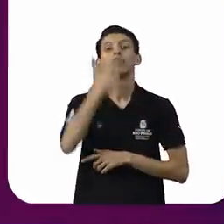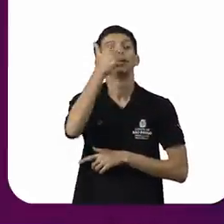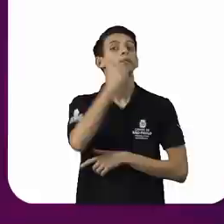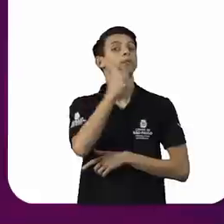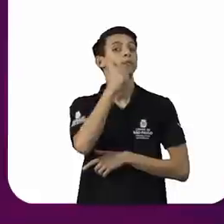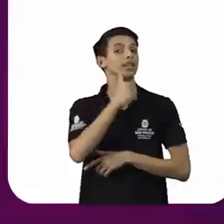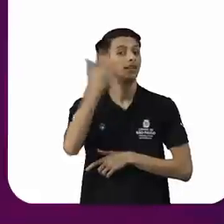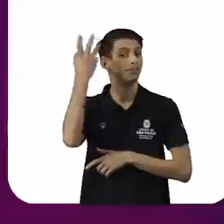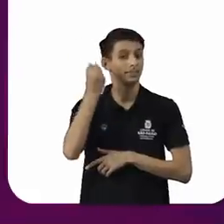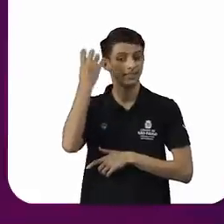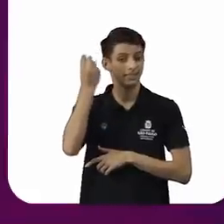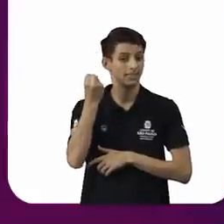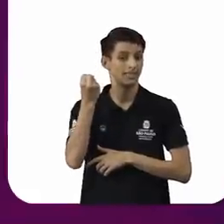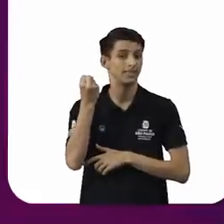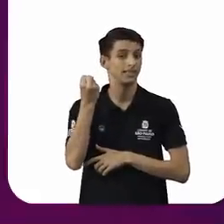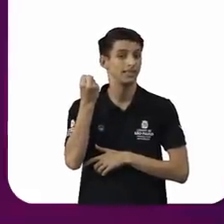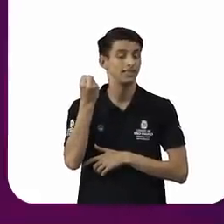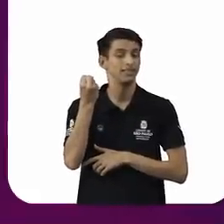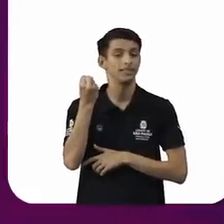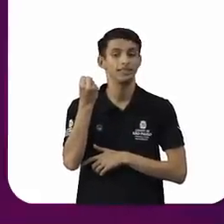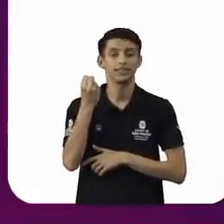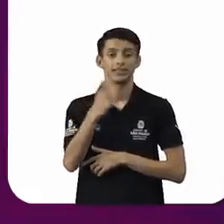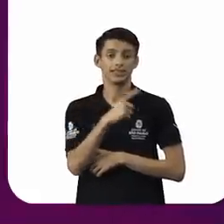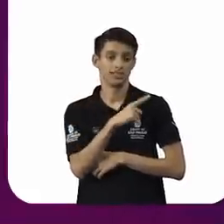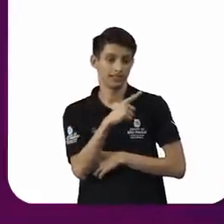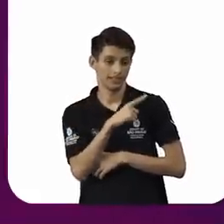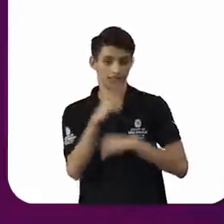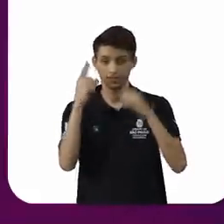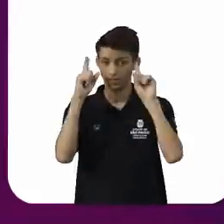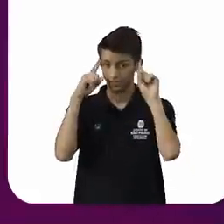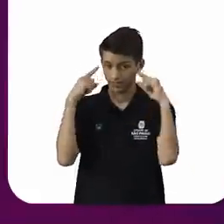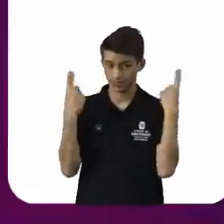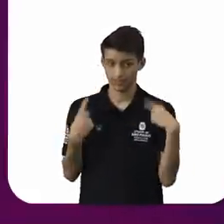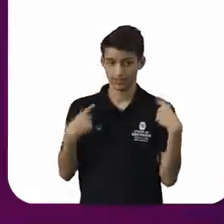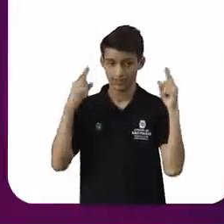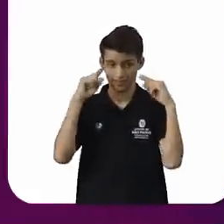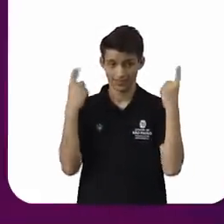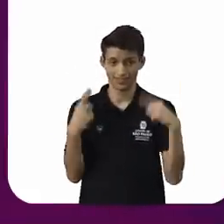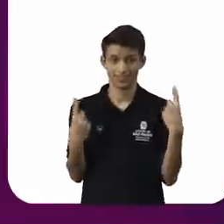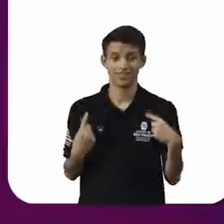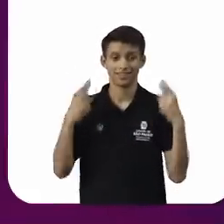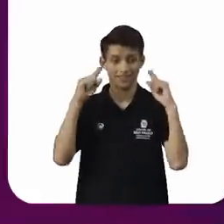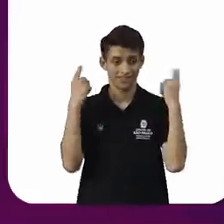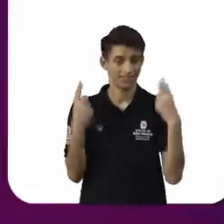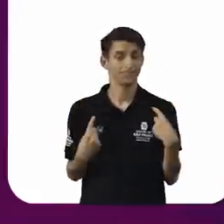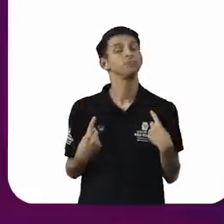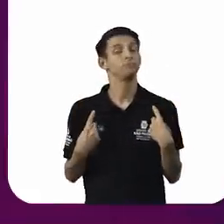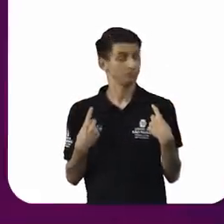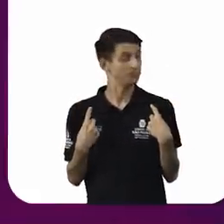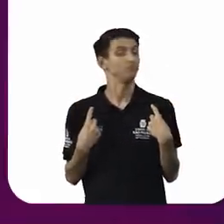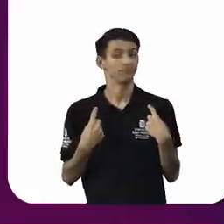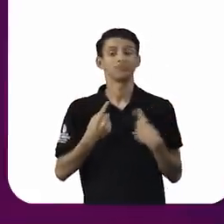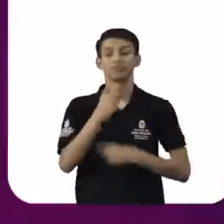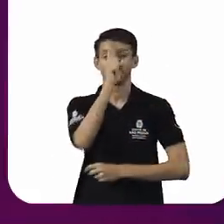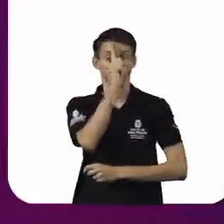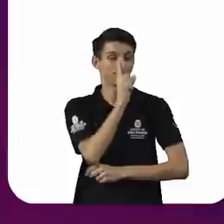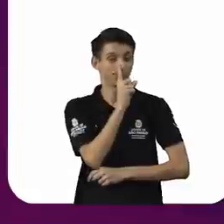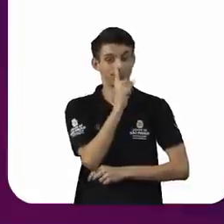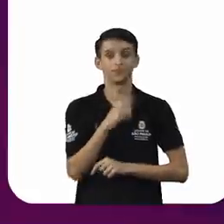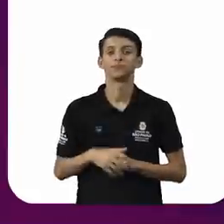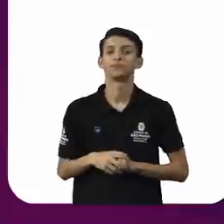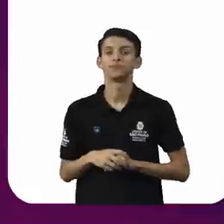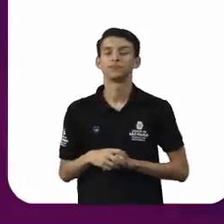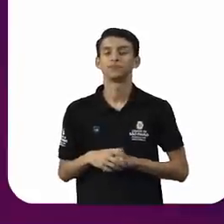branca, tenho cabelos encaracolados, cacheados, loiros na altura